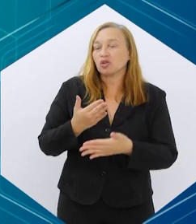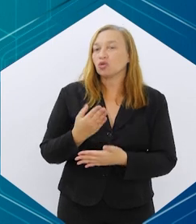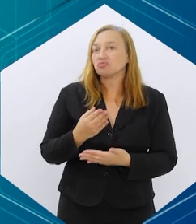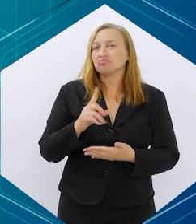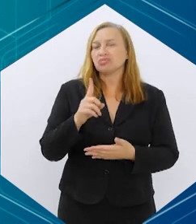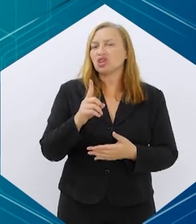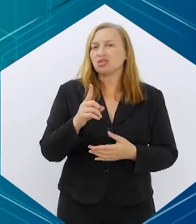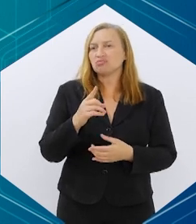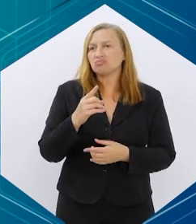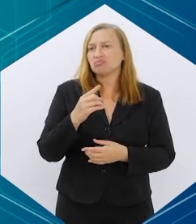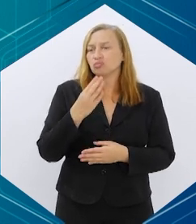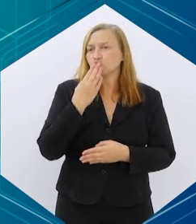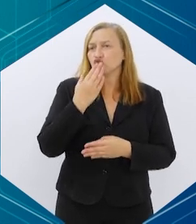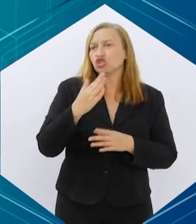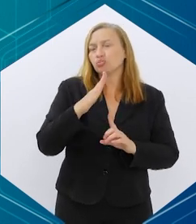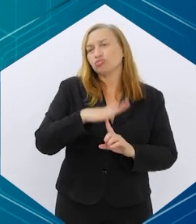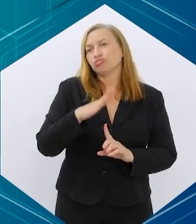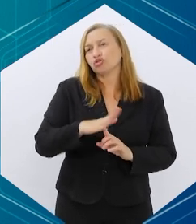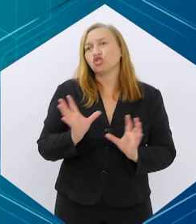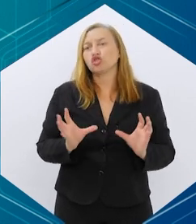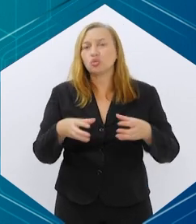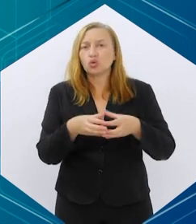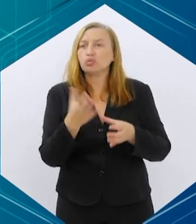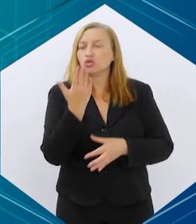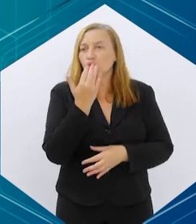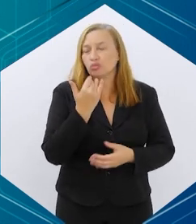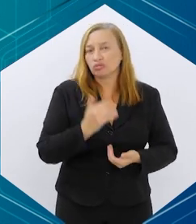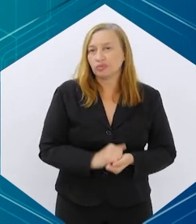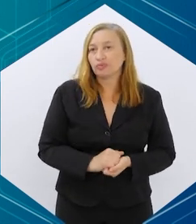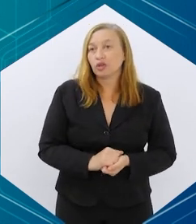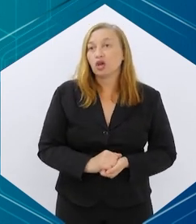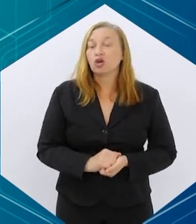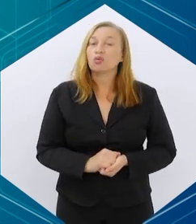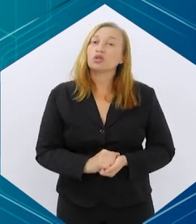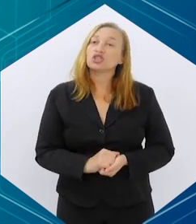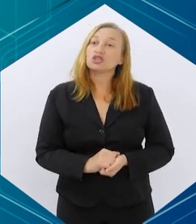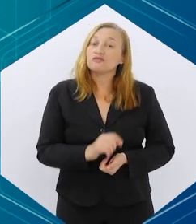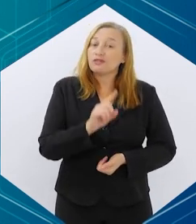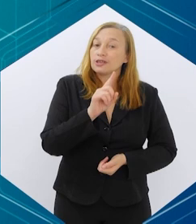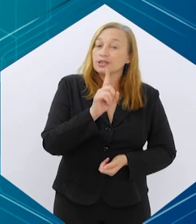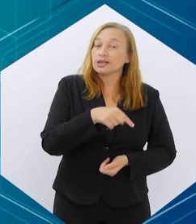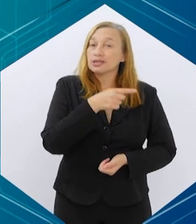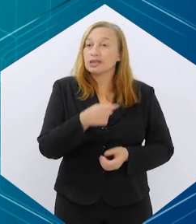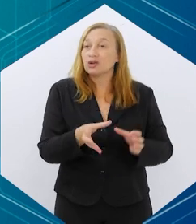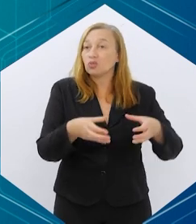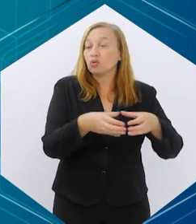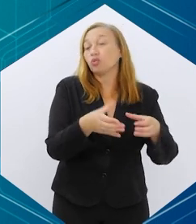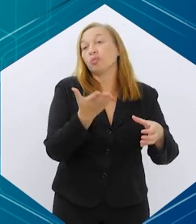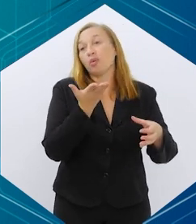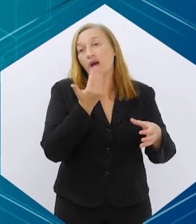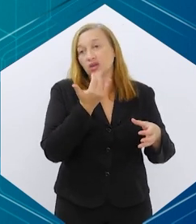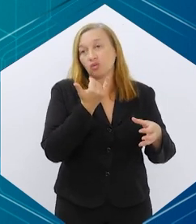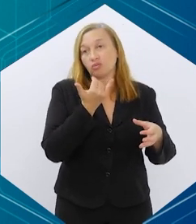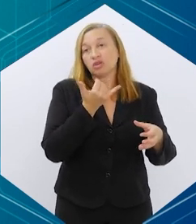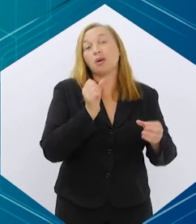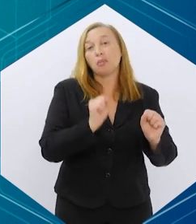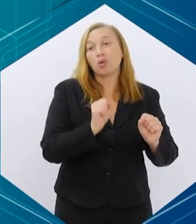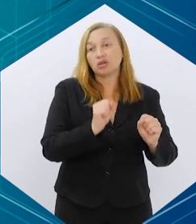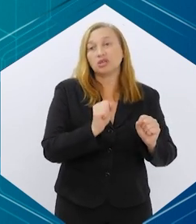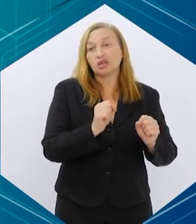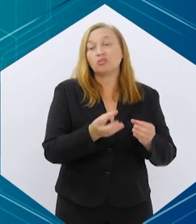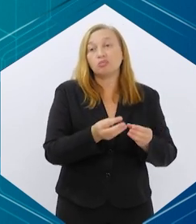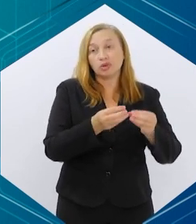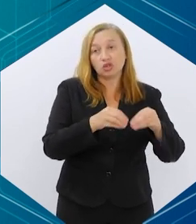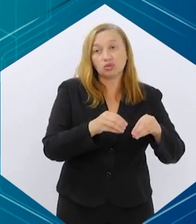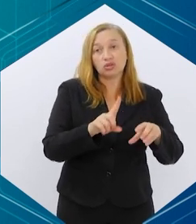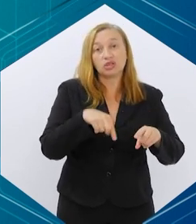Quando a gente faz uma alimentação com restrição de algum grupo alimentar, a gente pode ter um